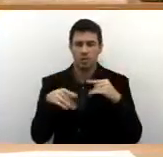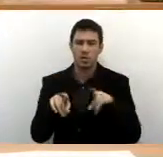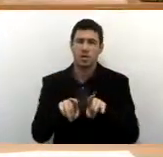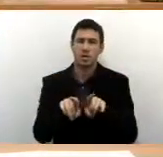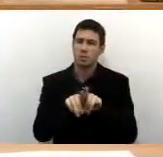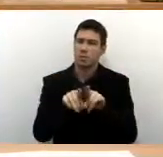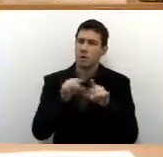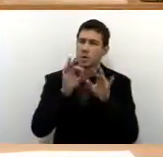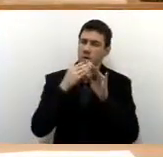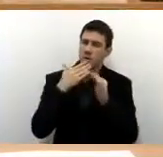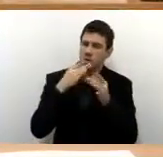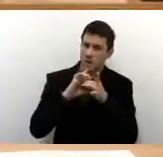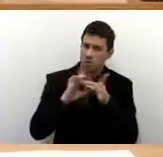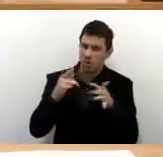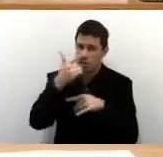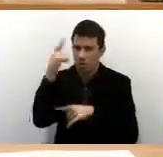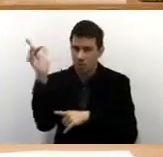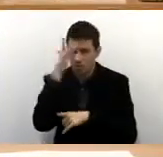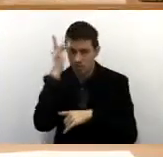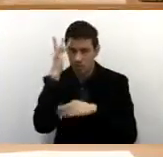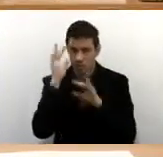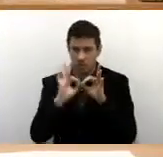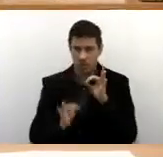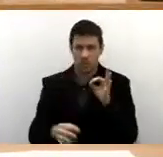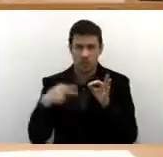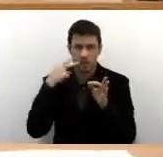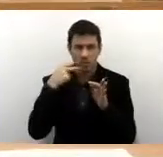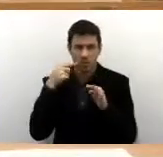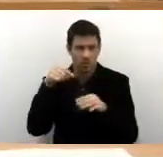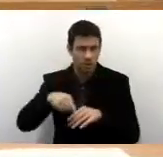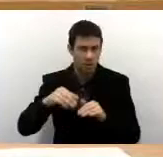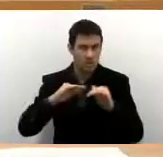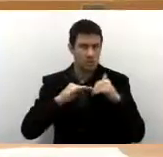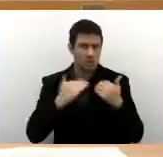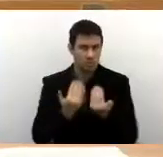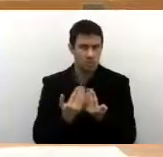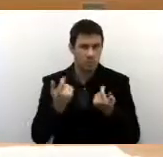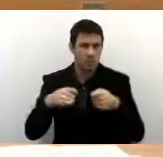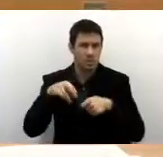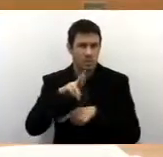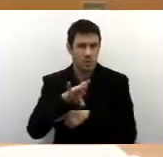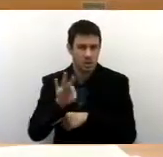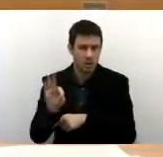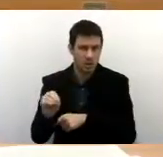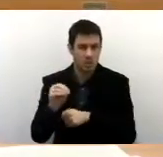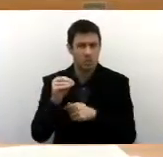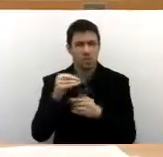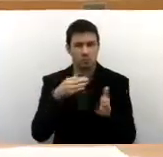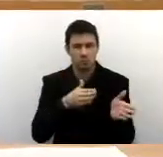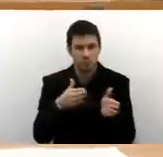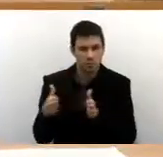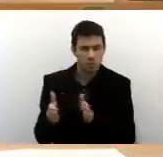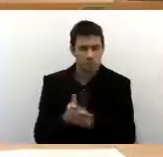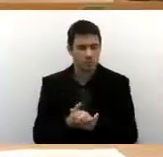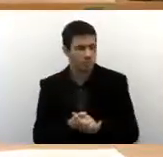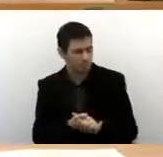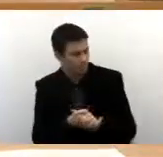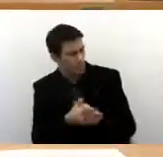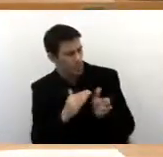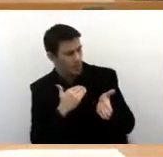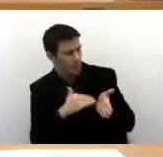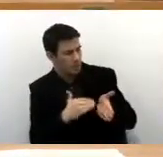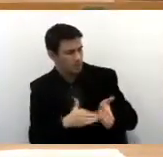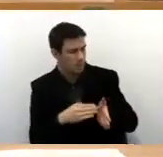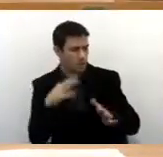eu deixaria também outros vereadores, a gente vai se estender muito. Então, essa casa tem que seguir um rito nessas audiências, por gentileza. secretário, isso está no